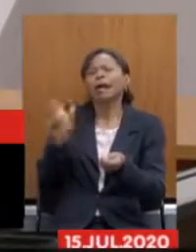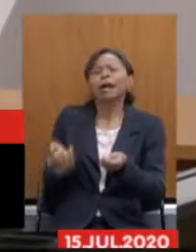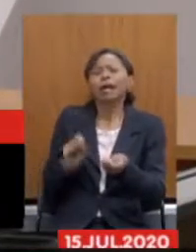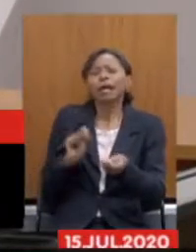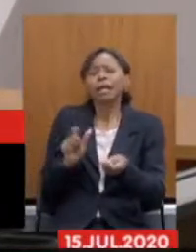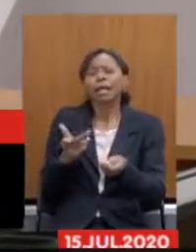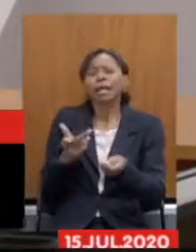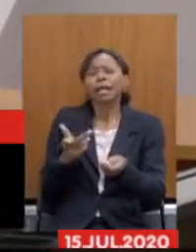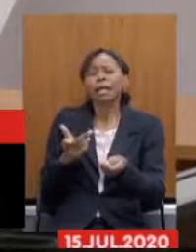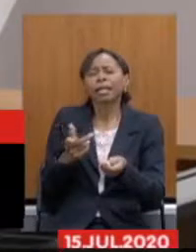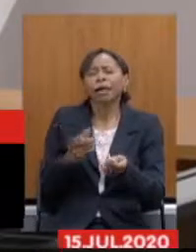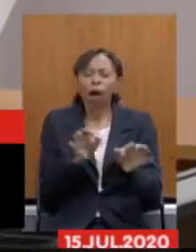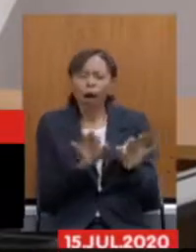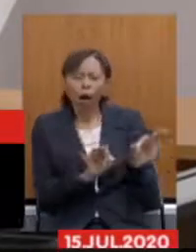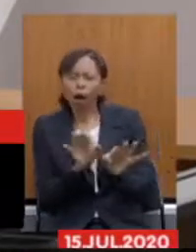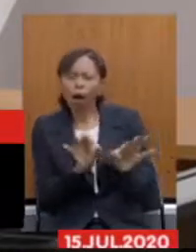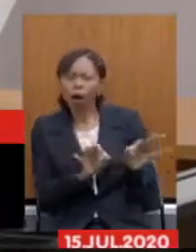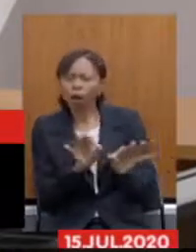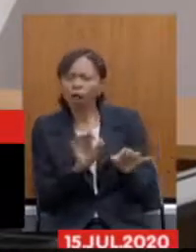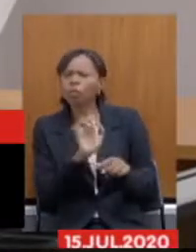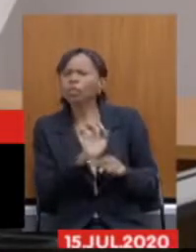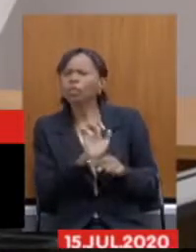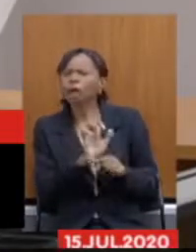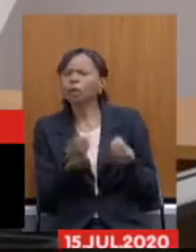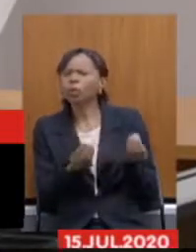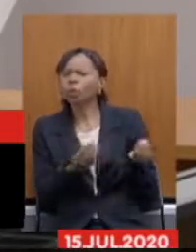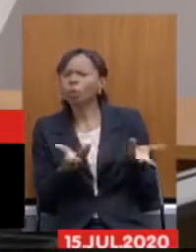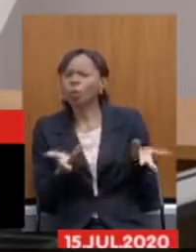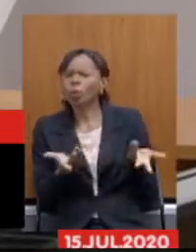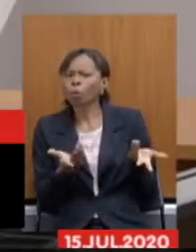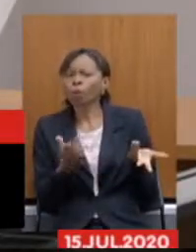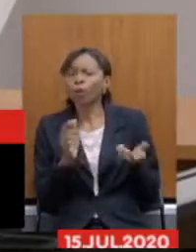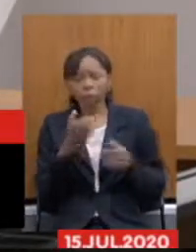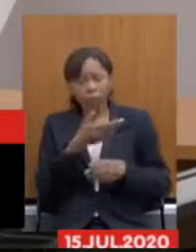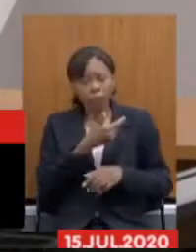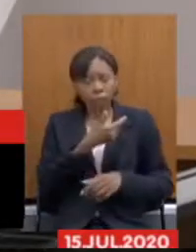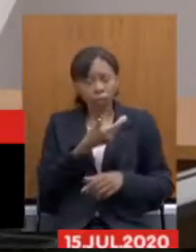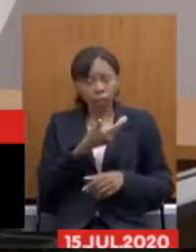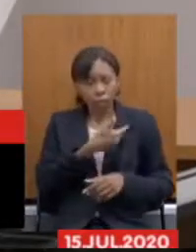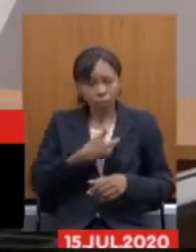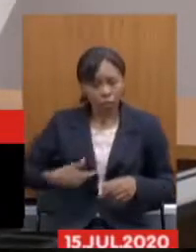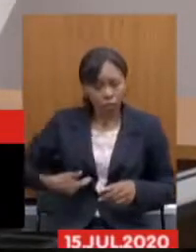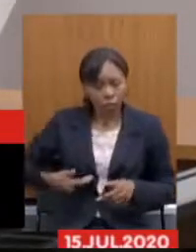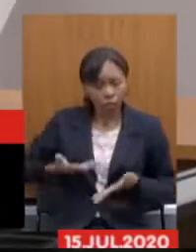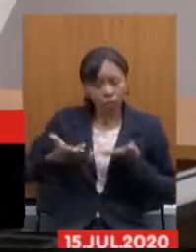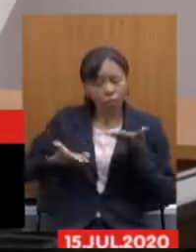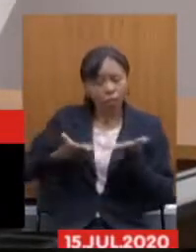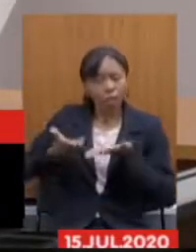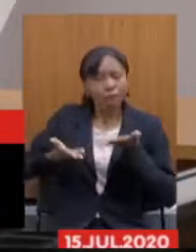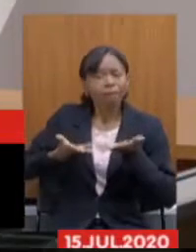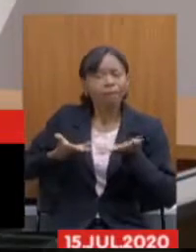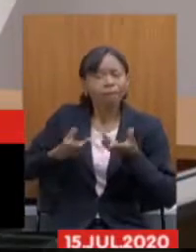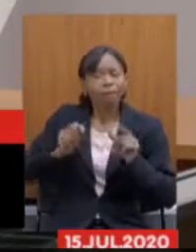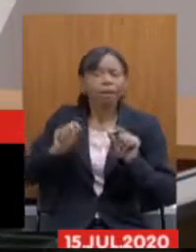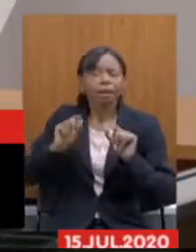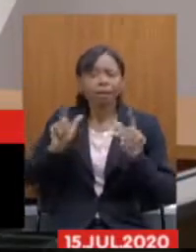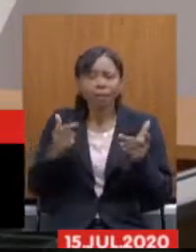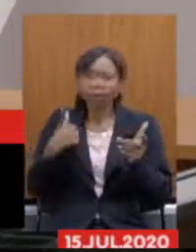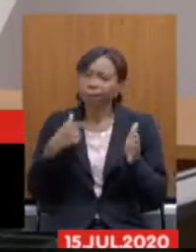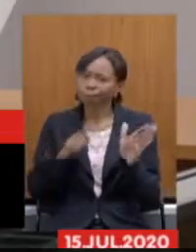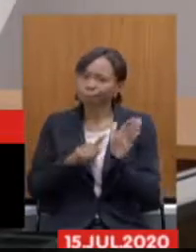organizado e a quem esse Estado serve aí que eu deixo essa pergunta